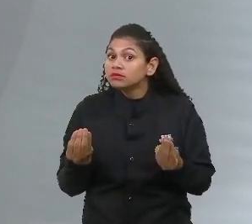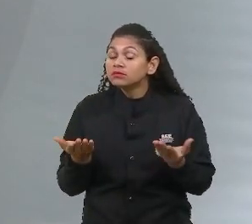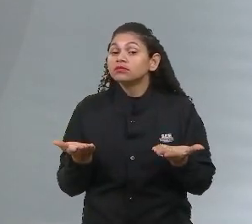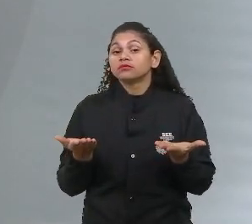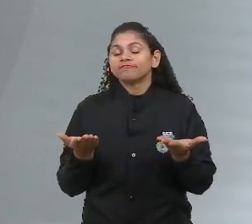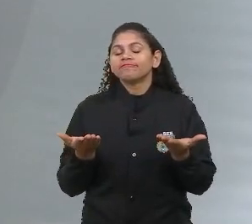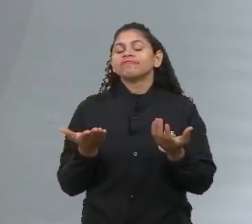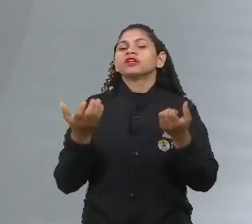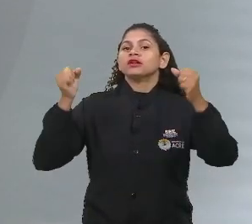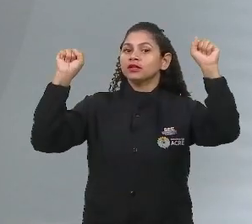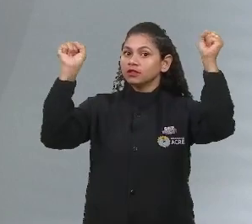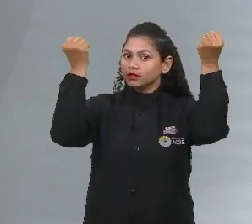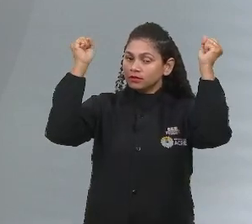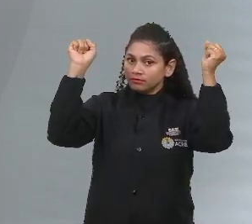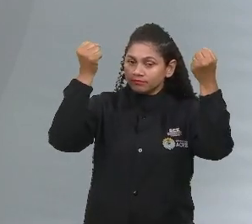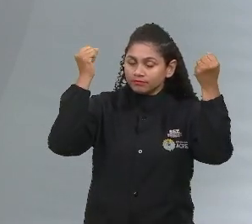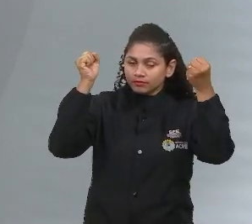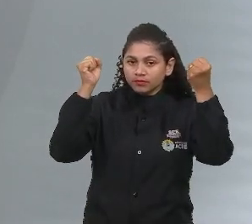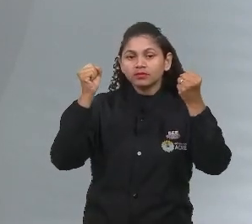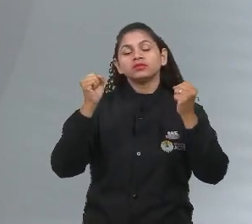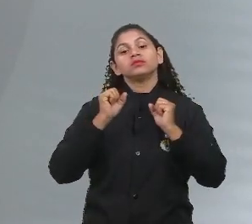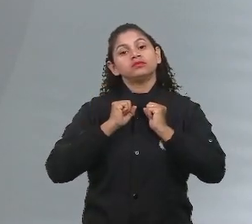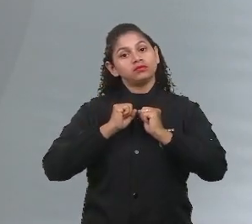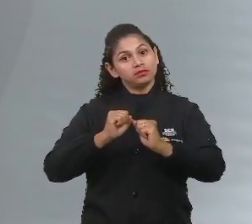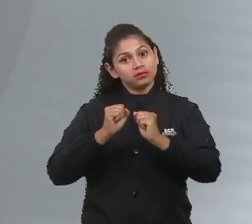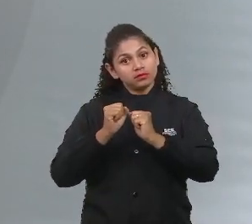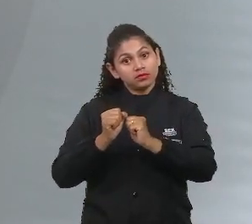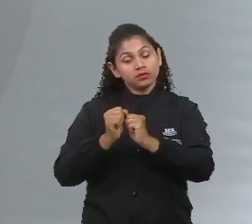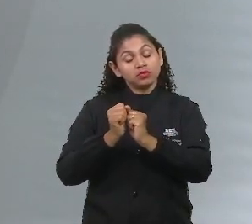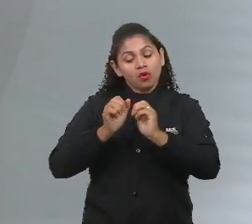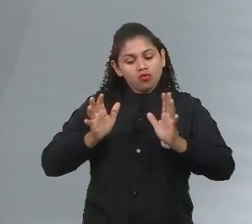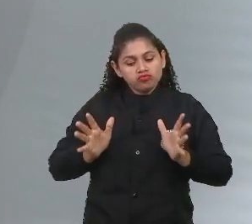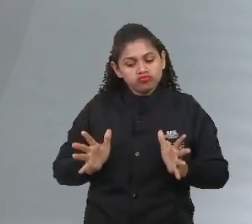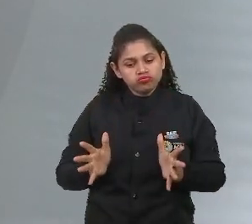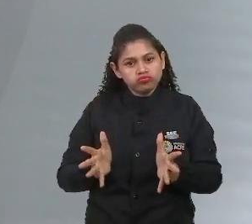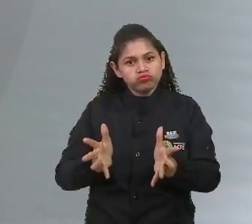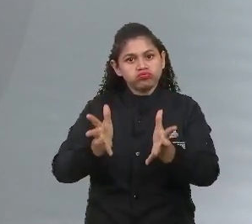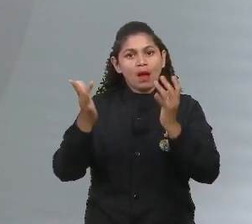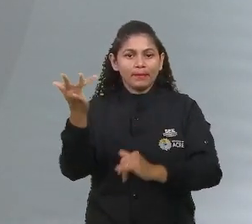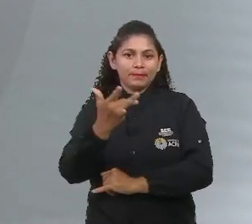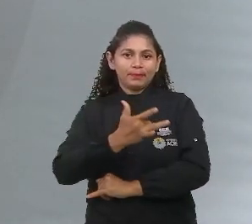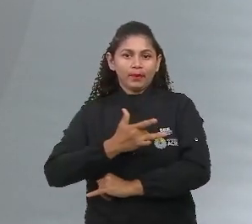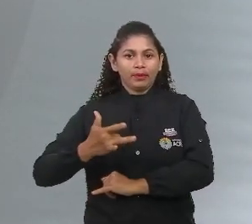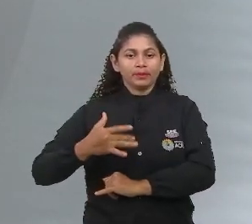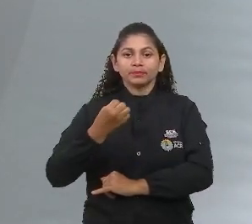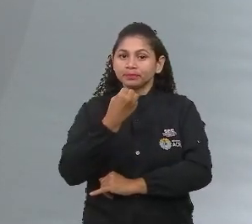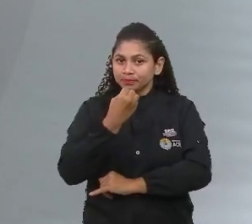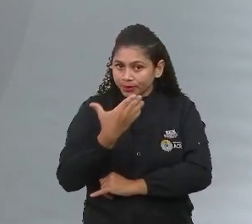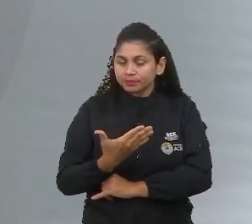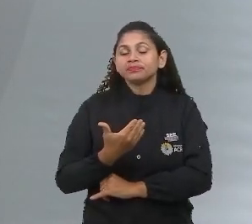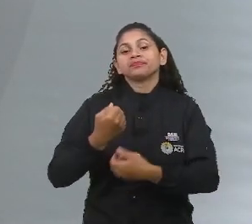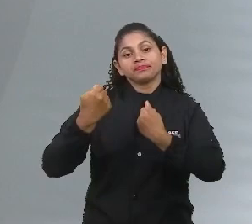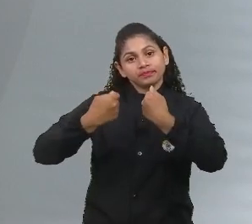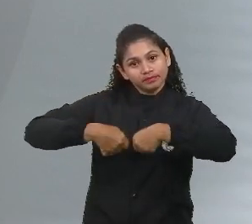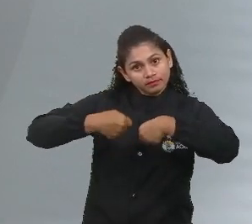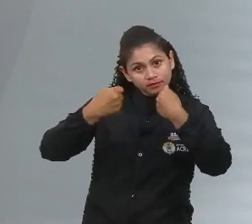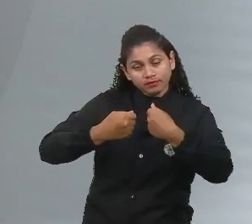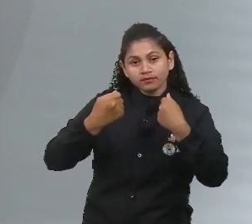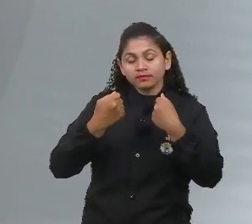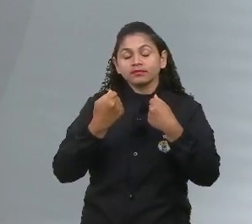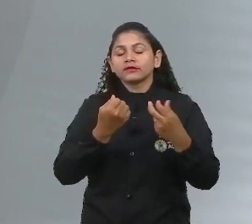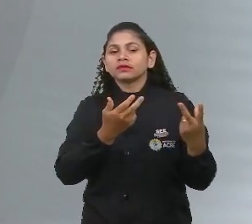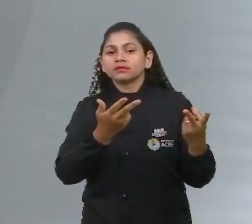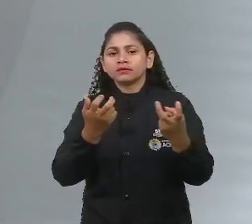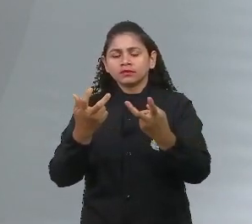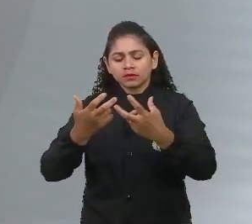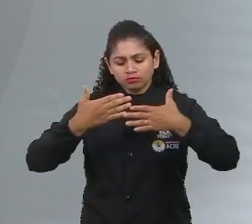física, como os exercícios, eles podem contribuir para isso. Então, para isso, a gente tem que ter uma percepção acerca do corpo,